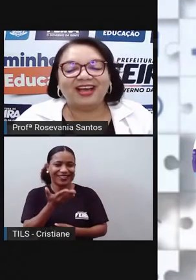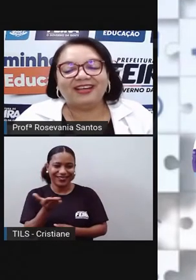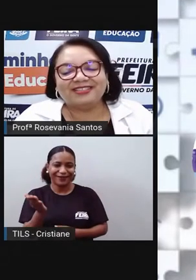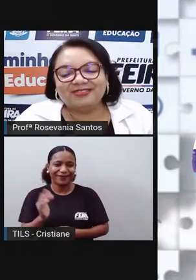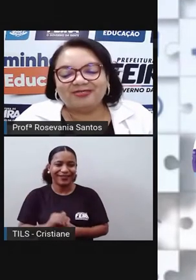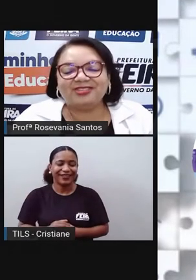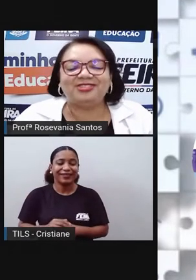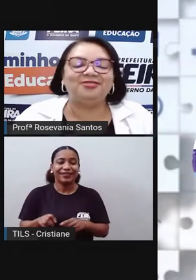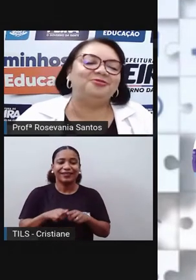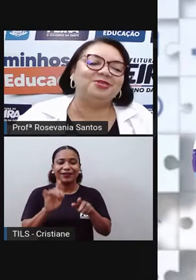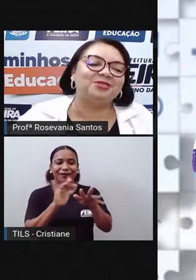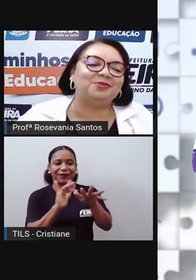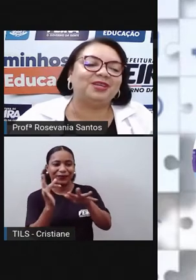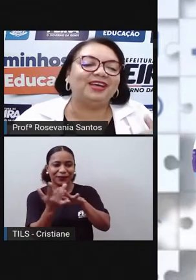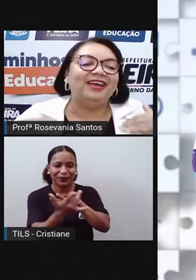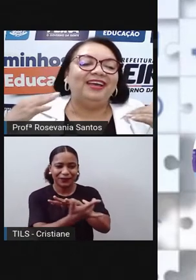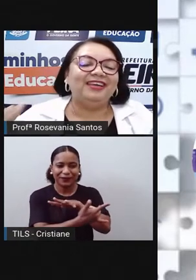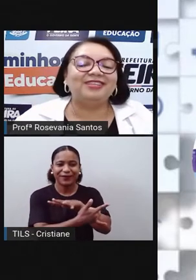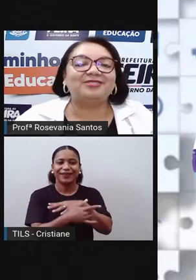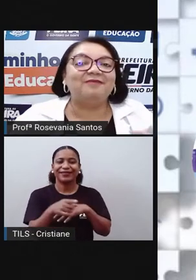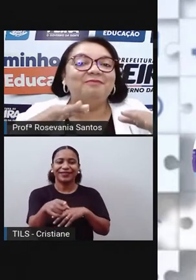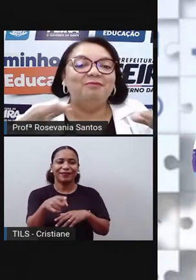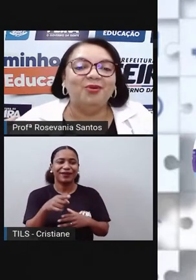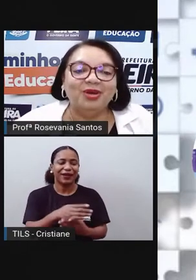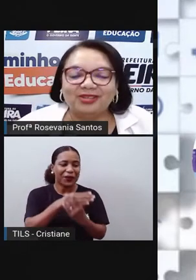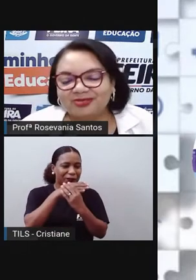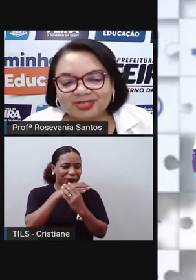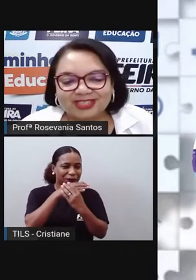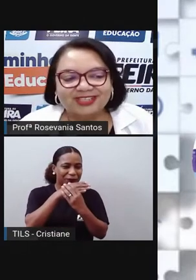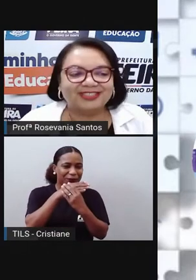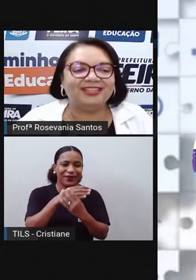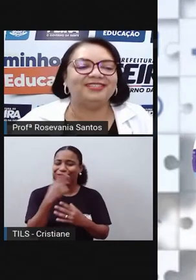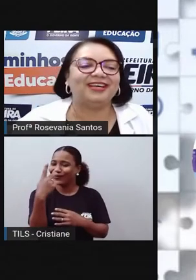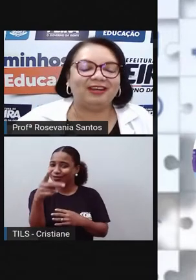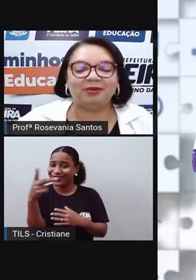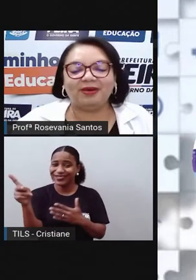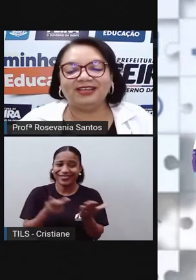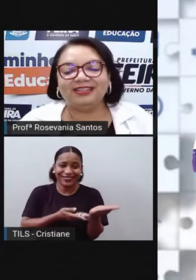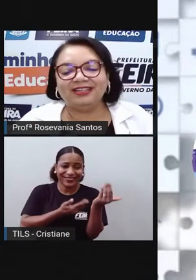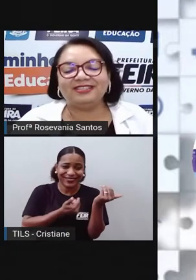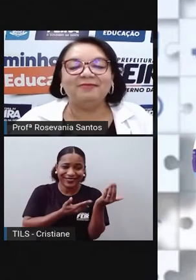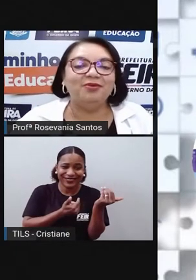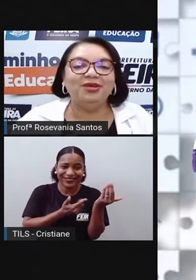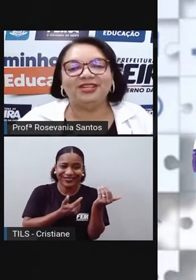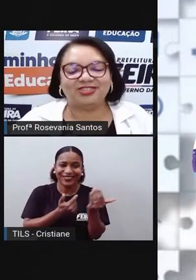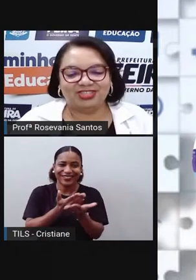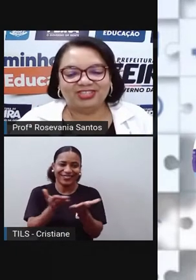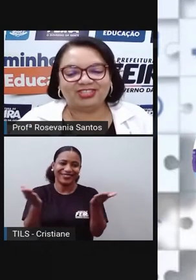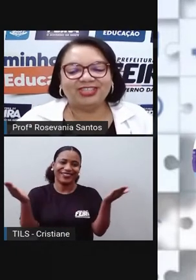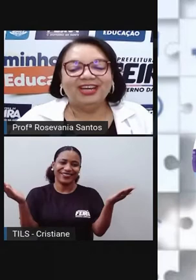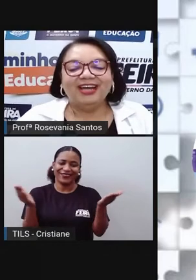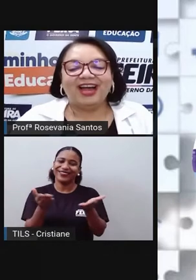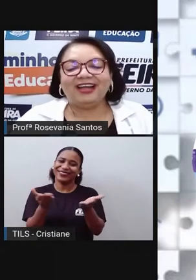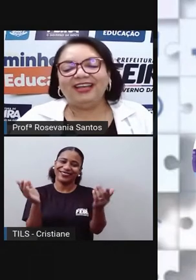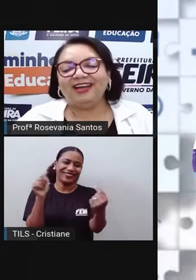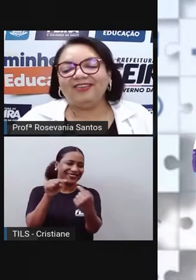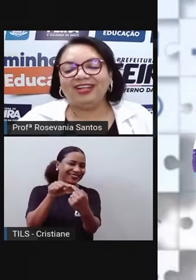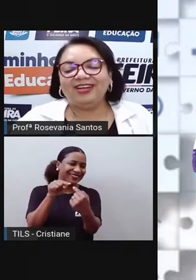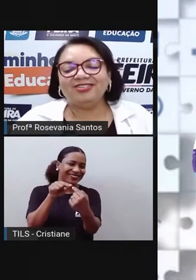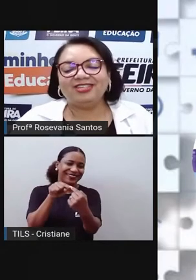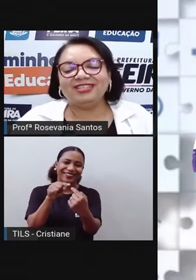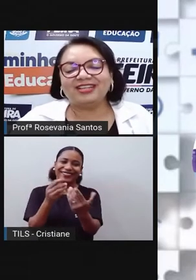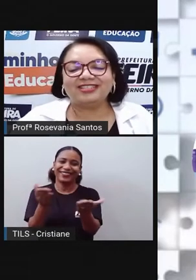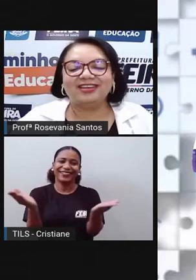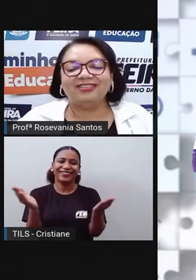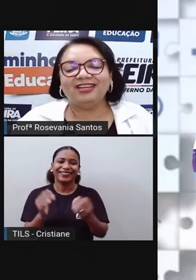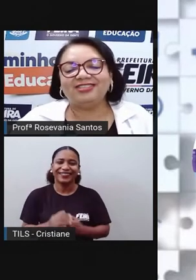sociais, nem fast foods, porque isso é muito vocês, que nem diz aquela propaganda, né? Isso é muita gente. Aqui, agora,